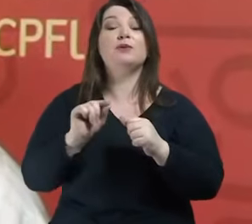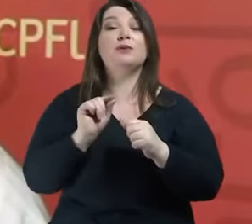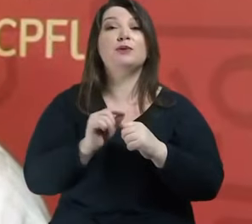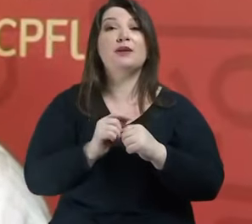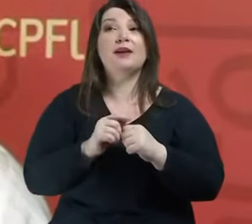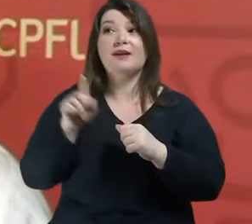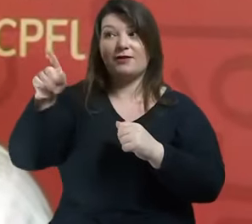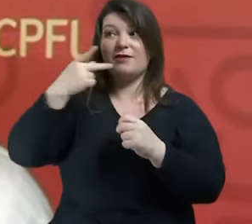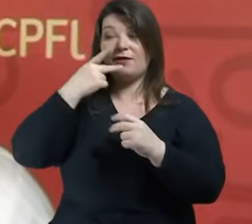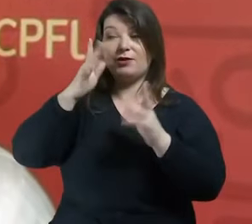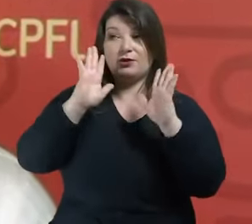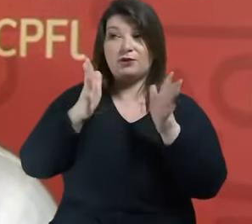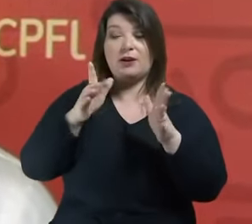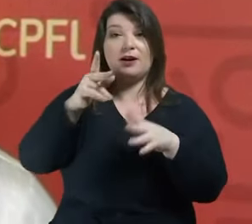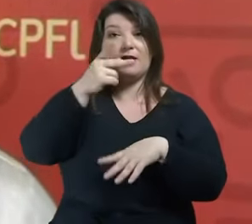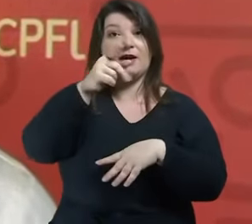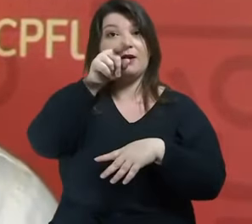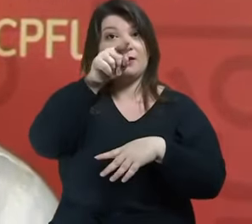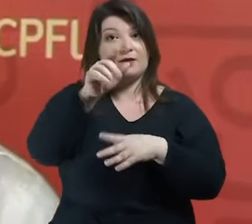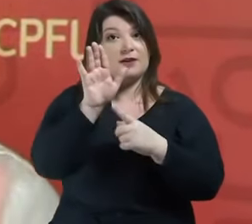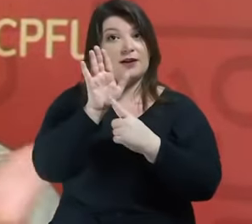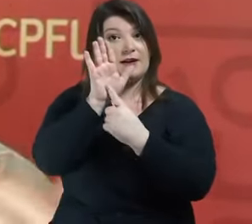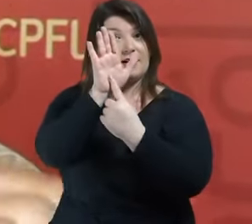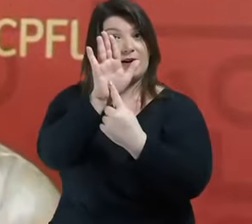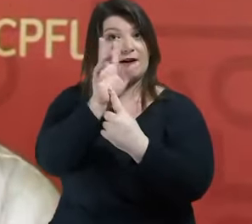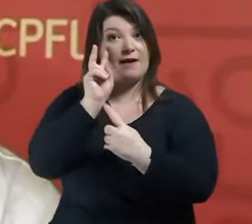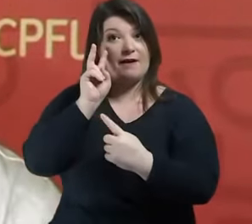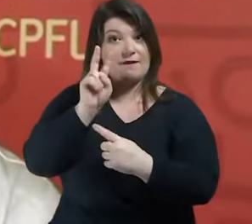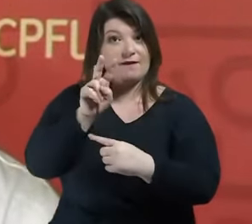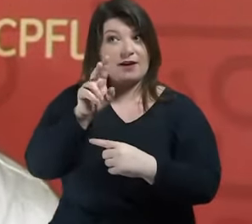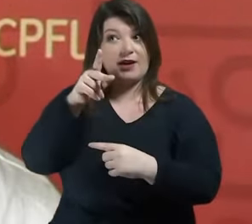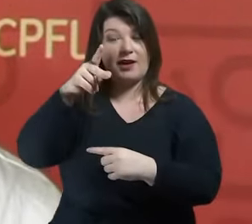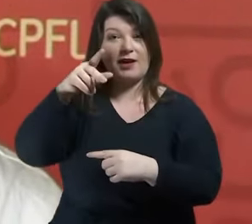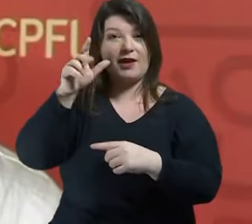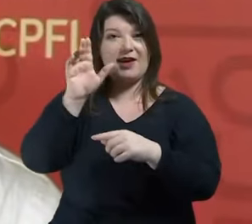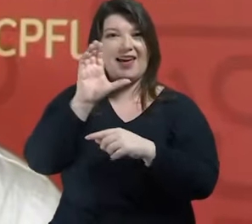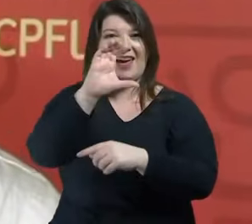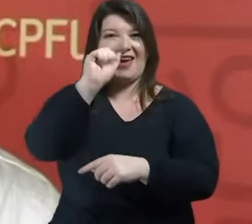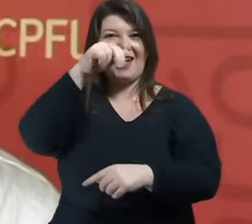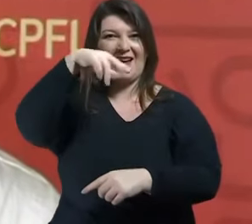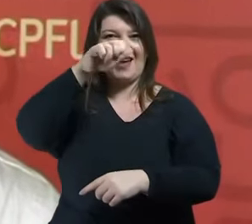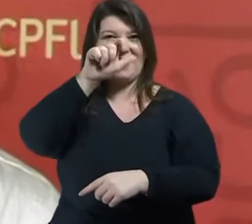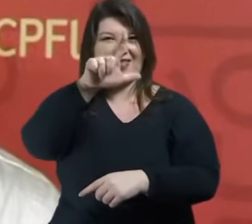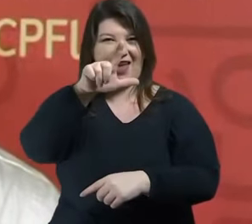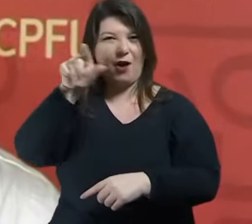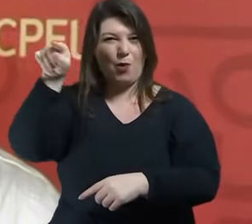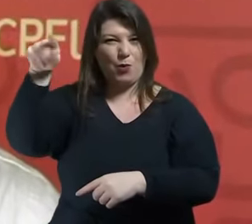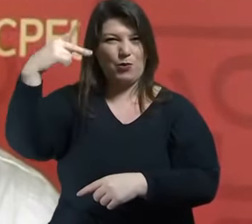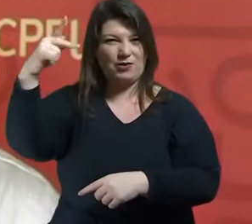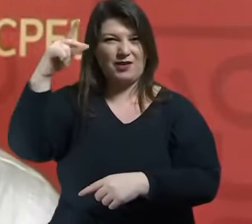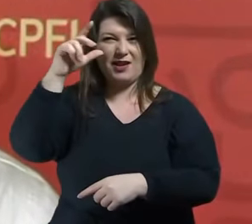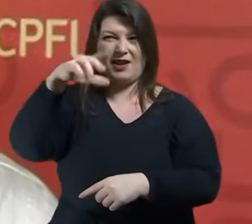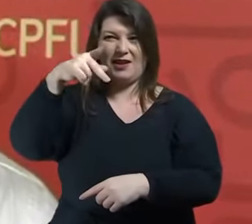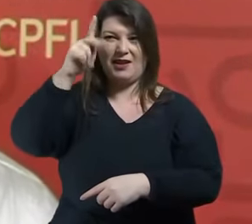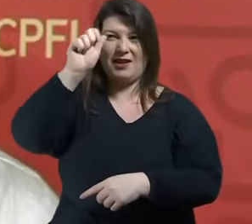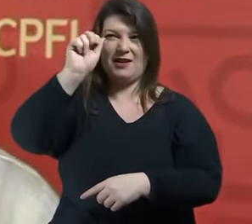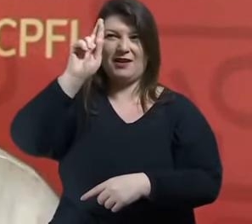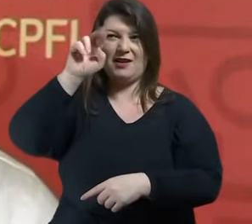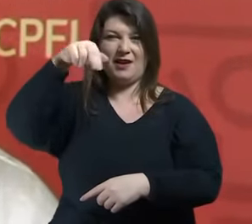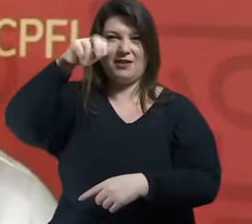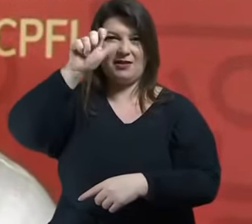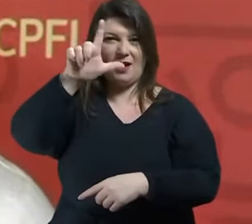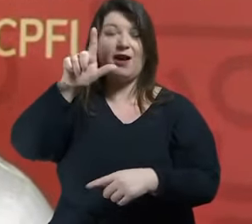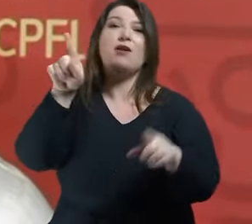essa apresentação no canal do Karnal para seguirem a gente no Youtube do Café Filosófico CPFL para